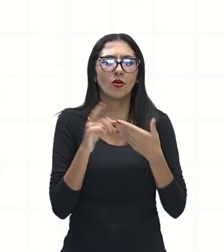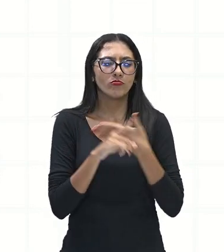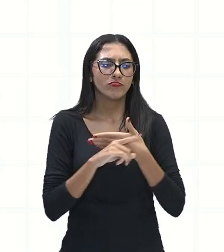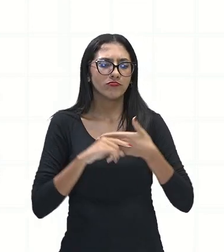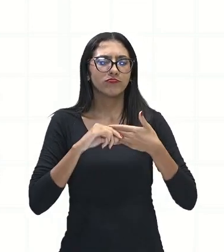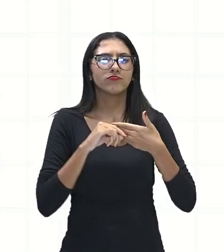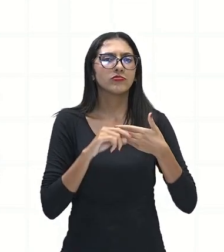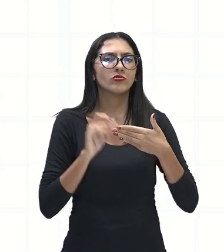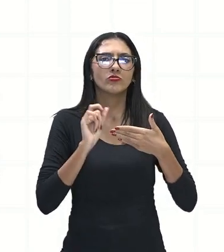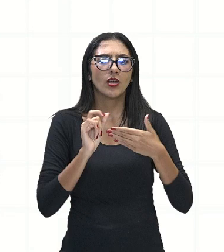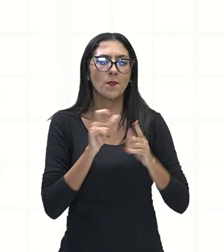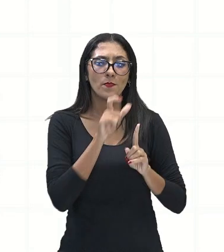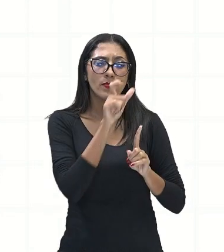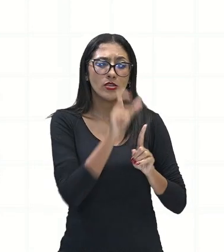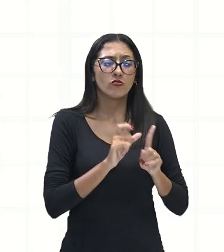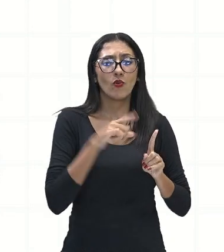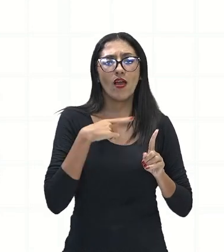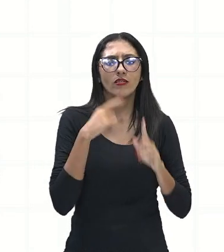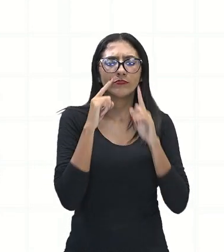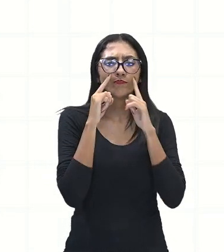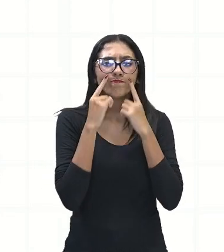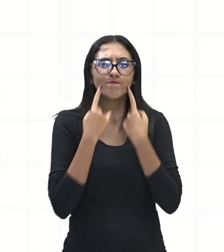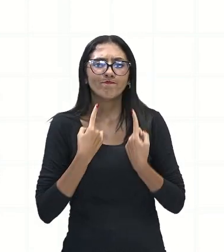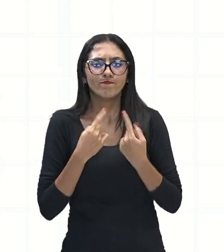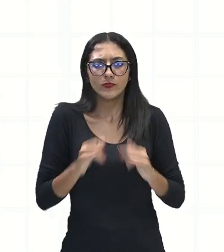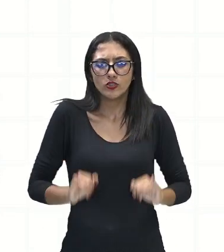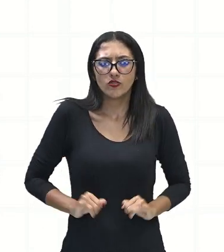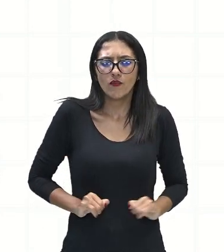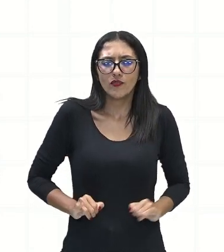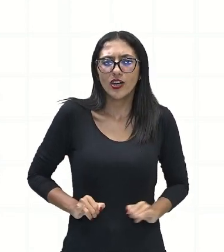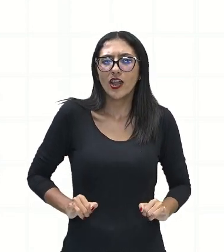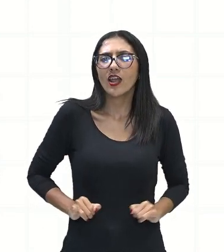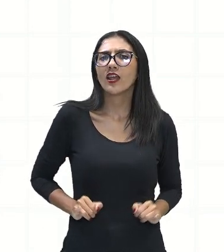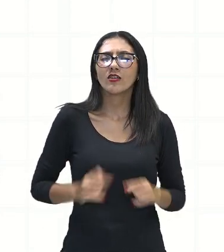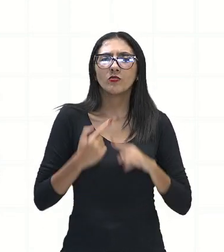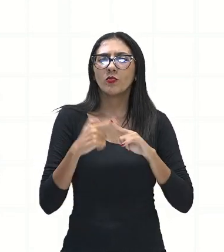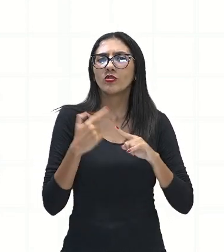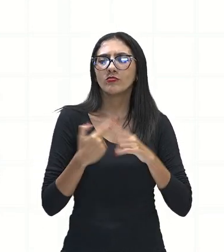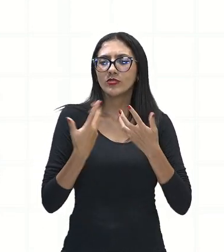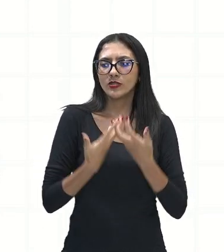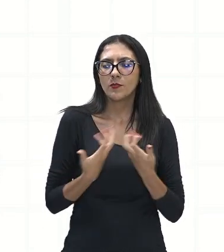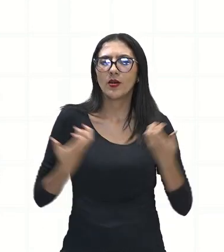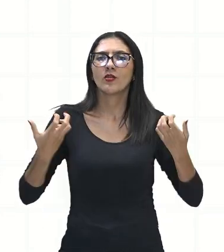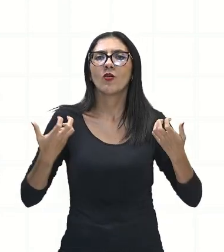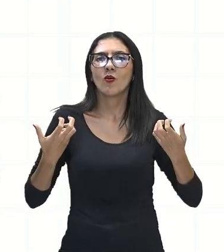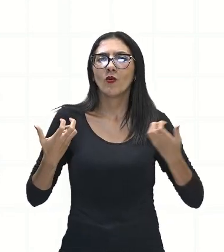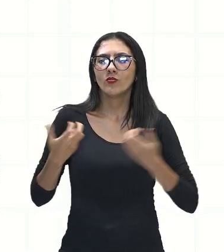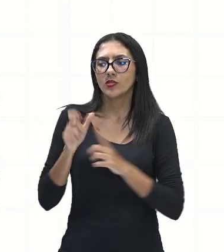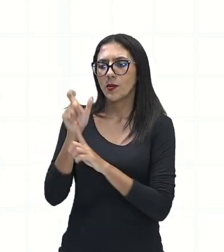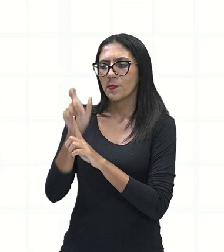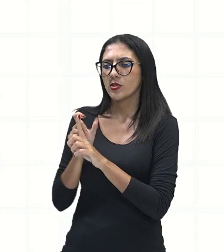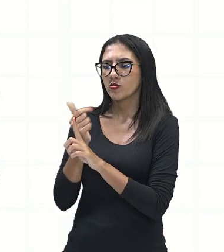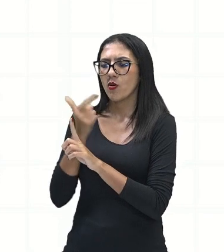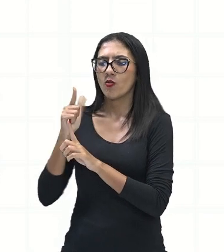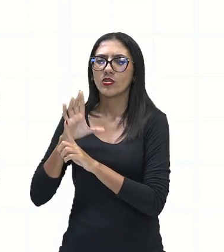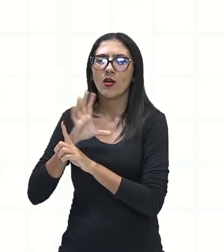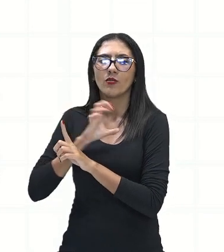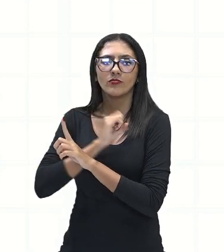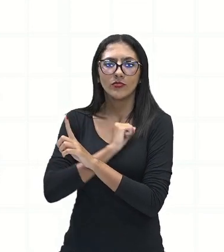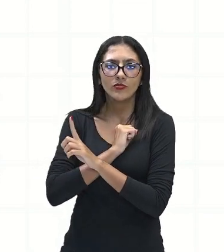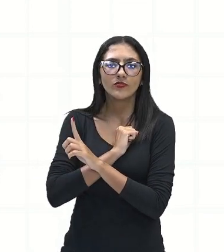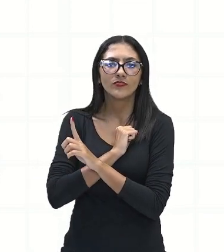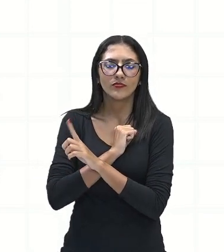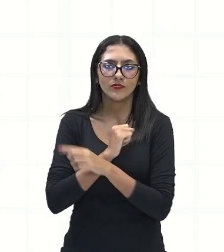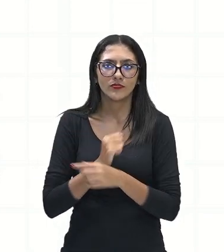ausência, pela perda dessa pessoa. E aí, no final, ele diz aqui, entre outras coisas, eu choro por